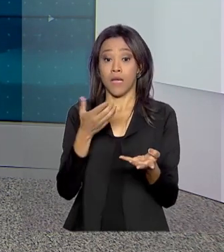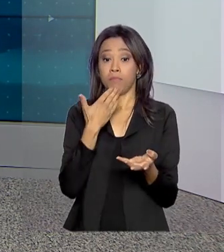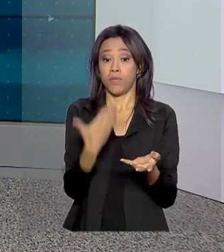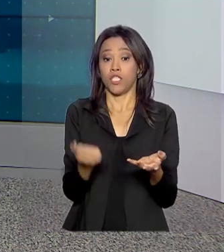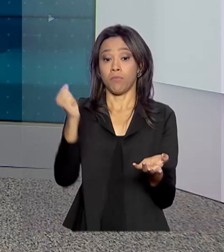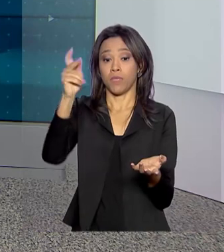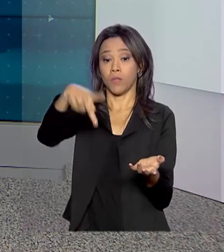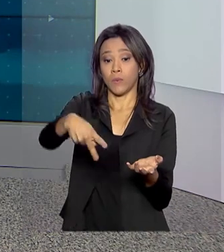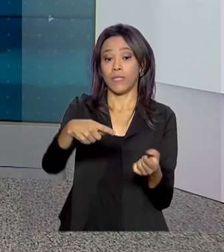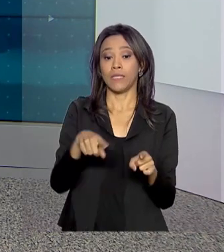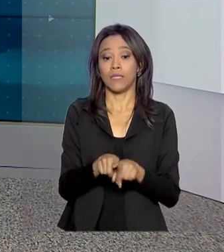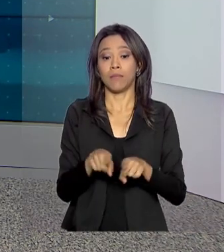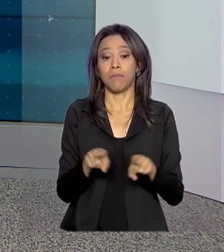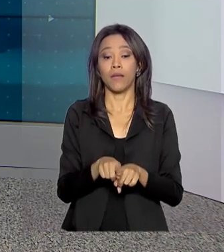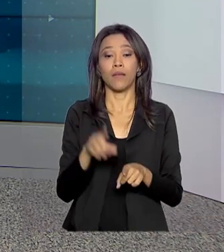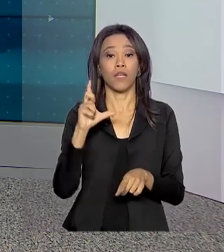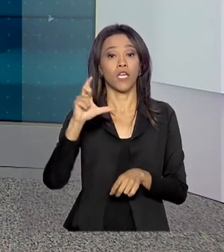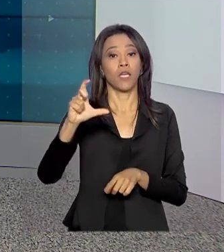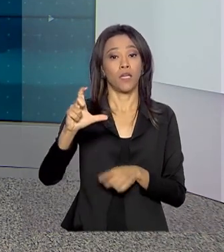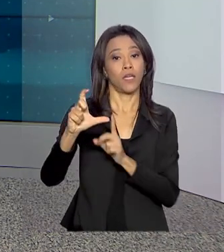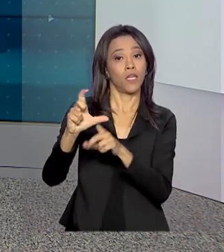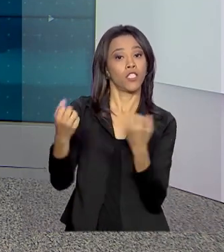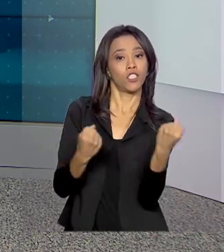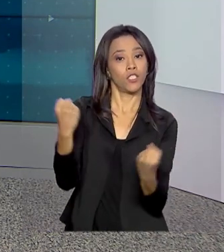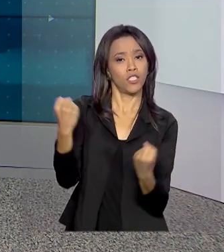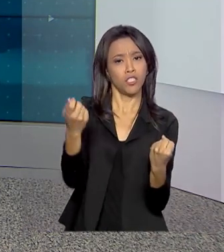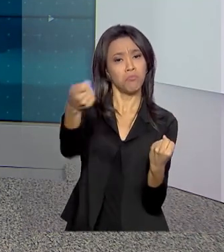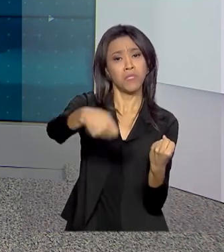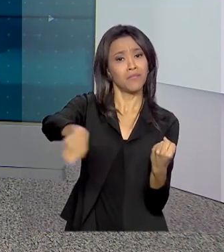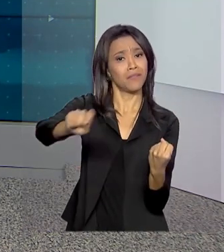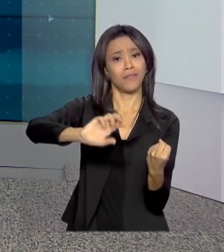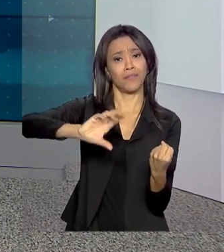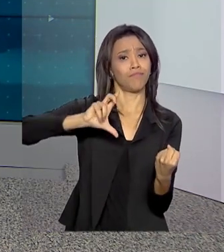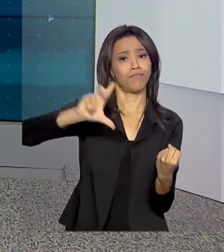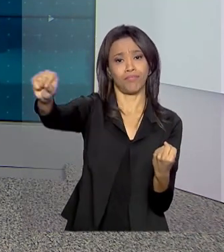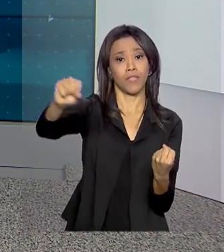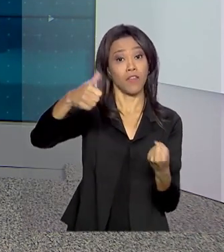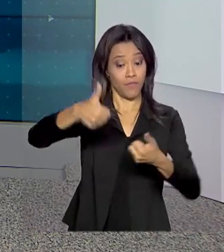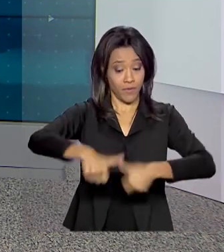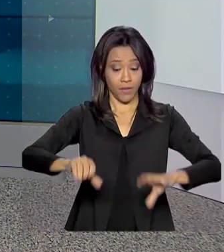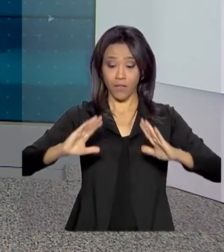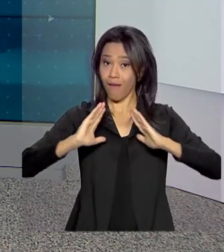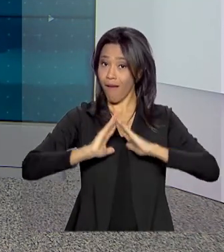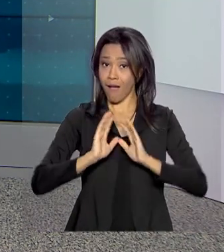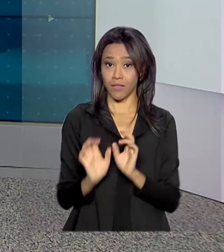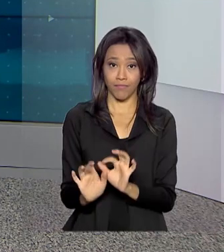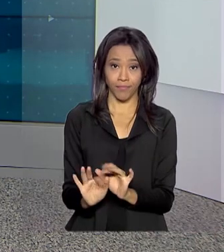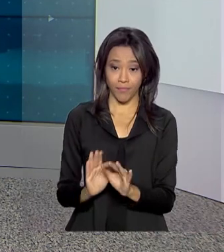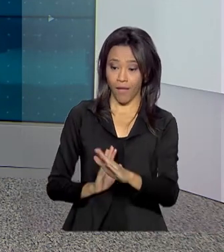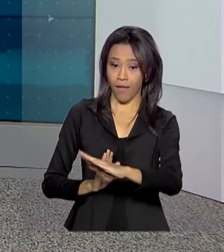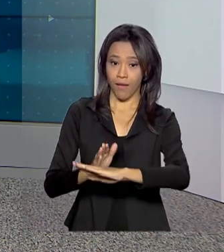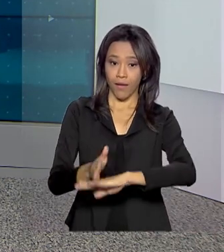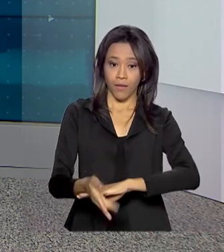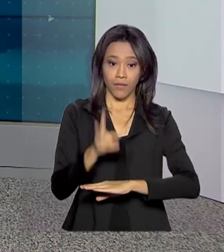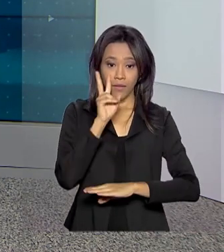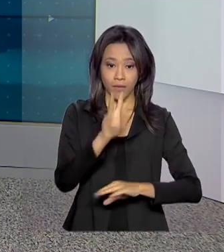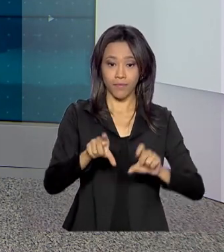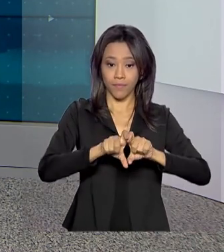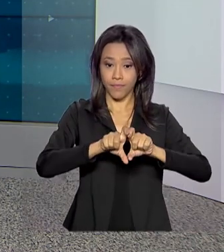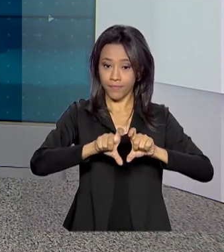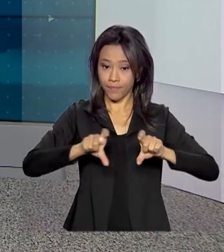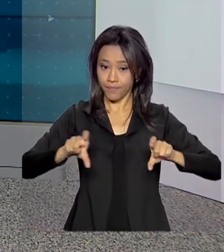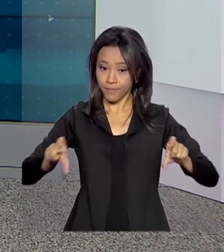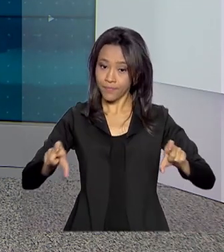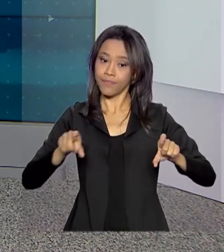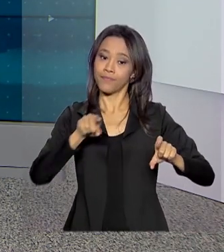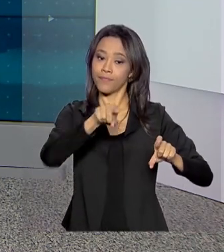de habilitação, tudo você pode fazer sem sair de casa, basta acessar o portal .gov.br. Até